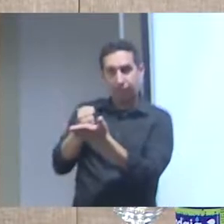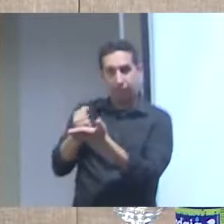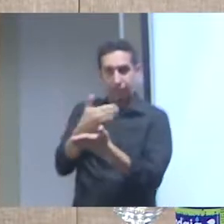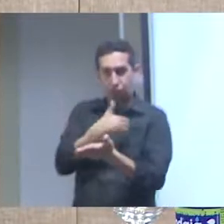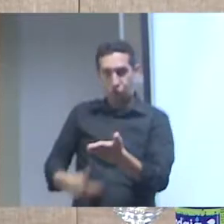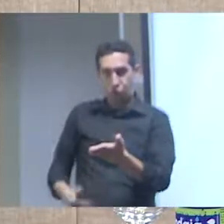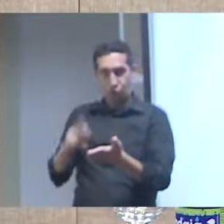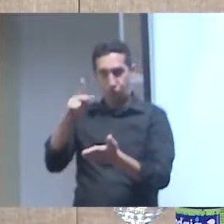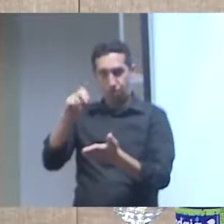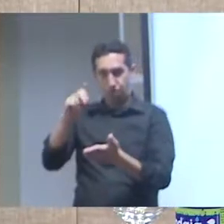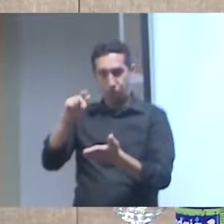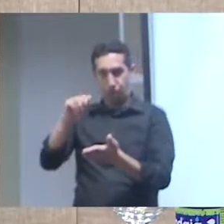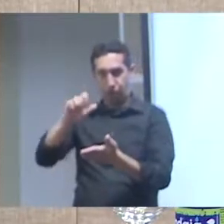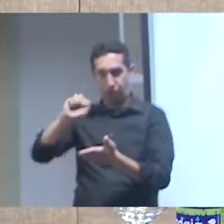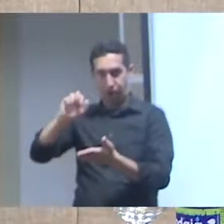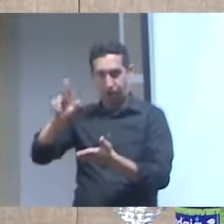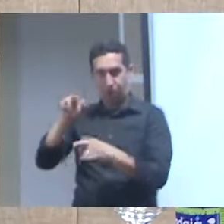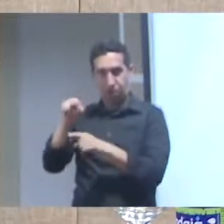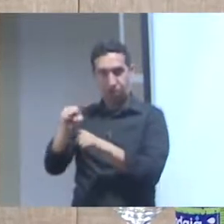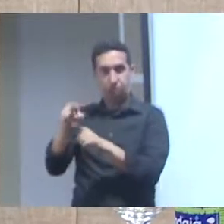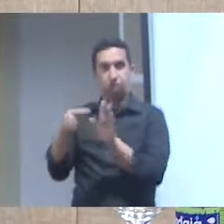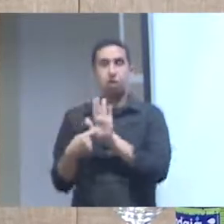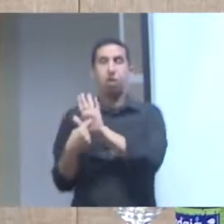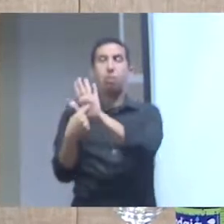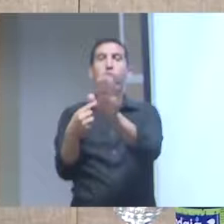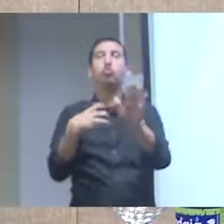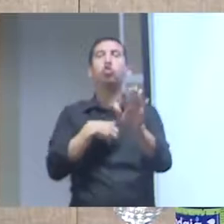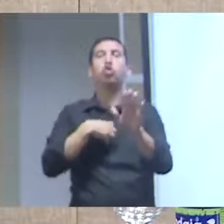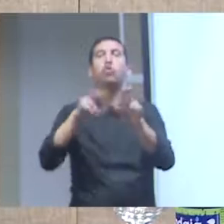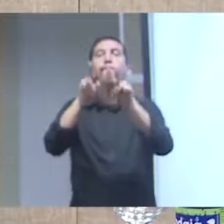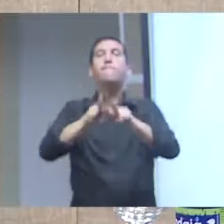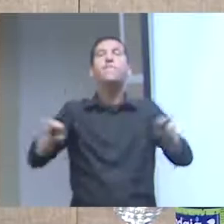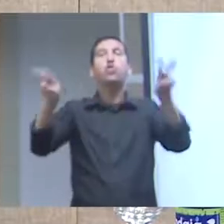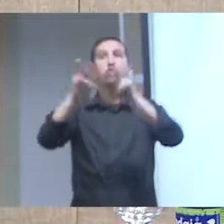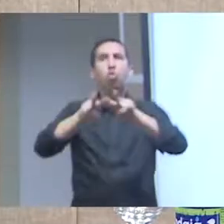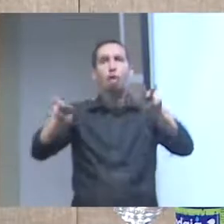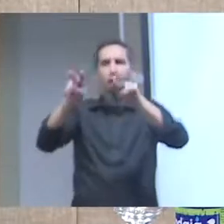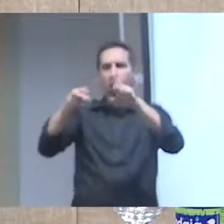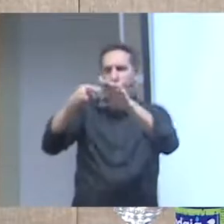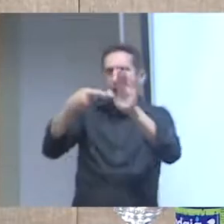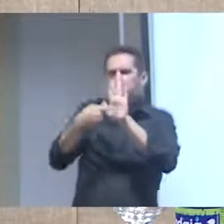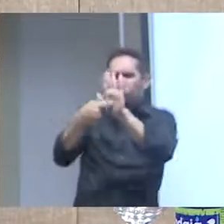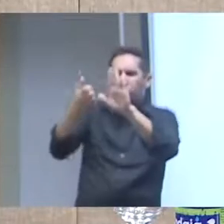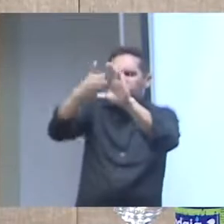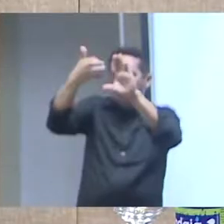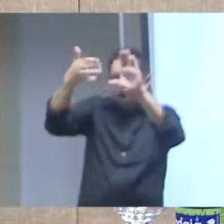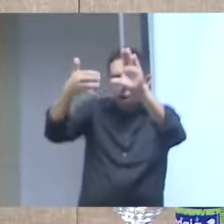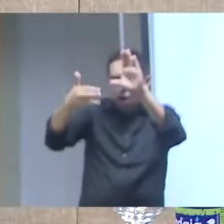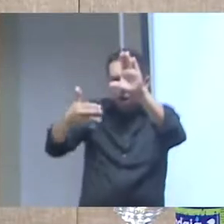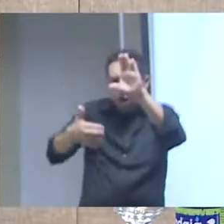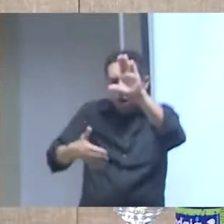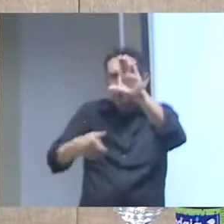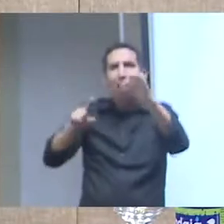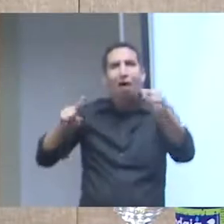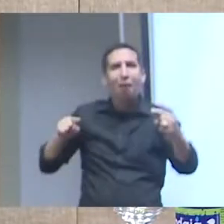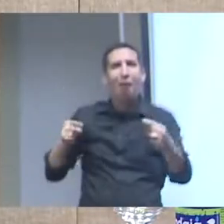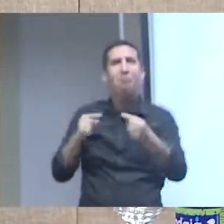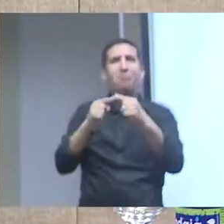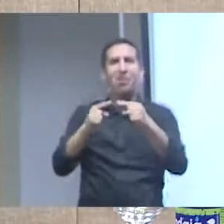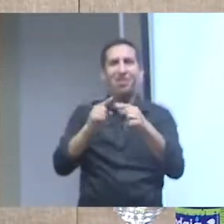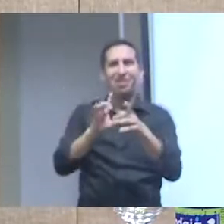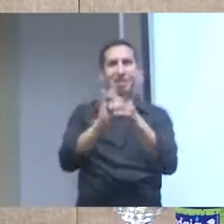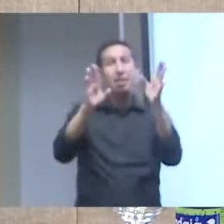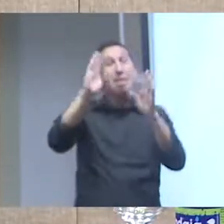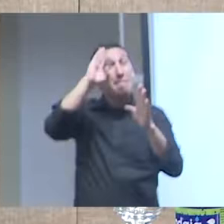apresentá-los de uma forma visual ele traz características que favorecem a democratização principalmente para aquelas pessoas que não tem condição de